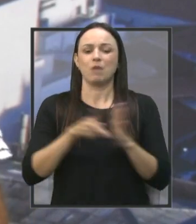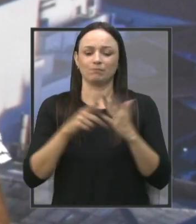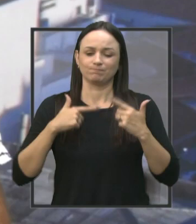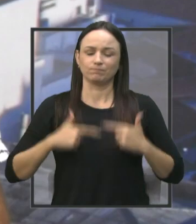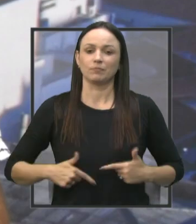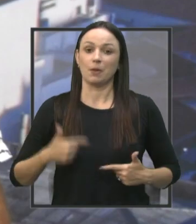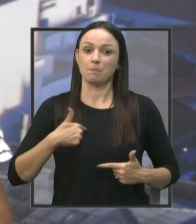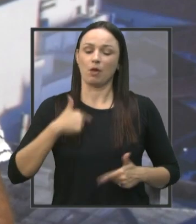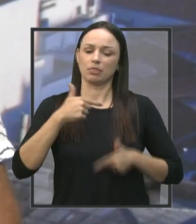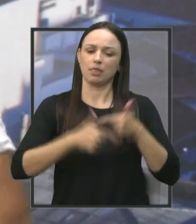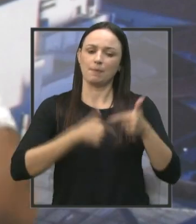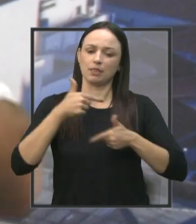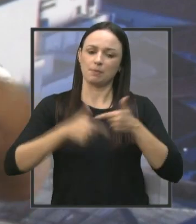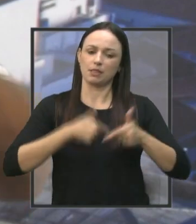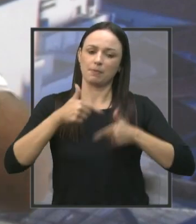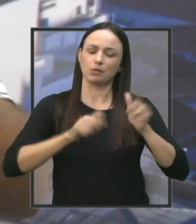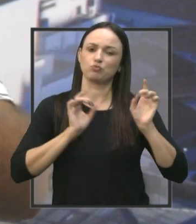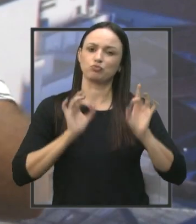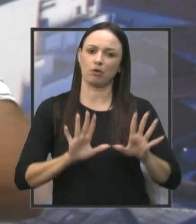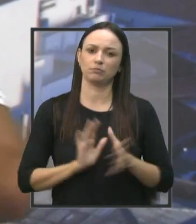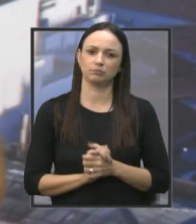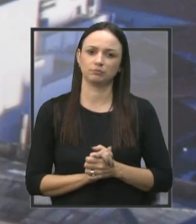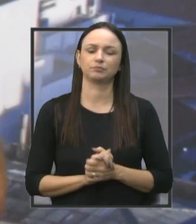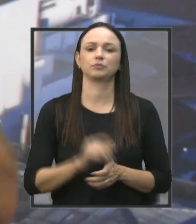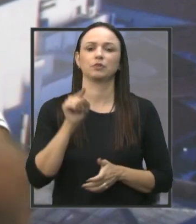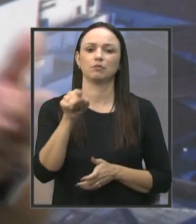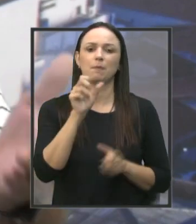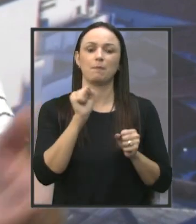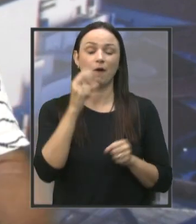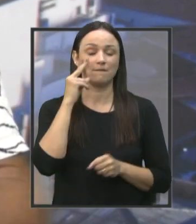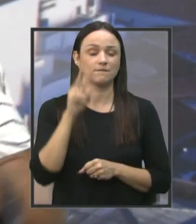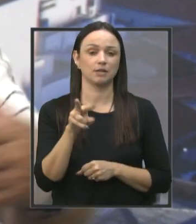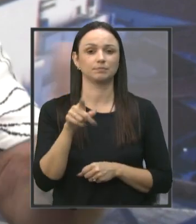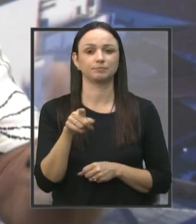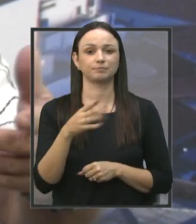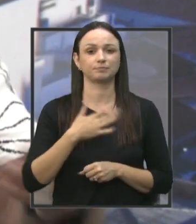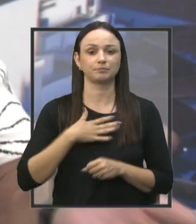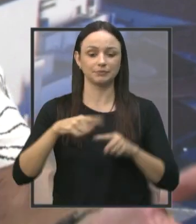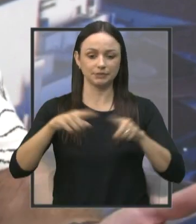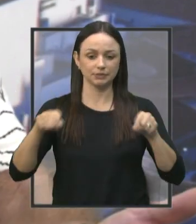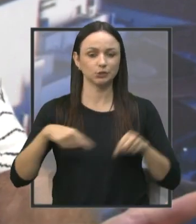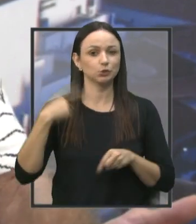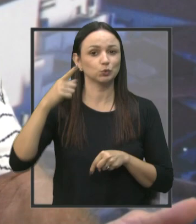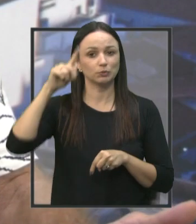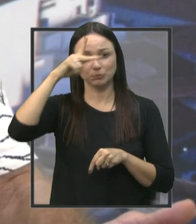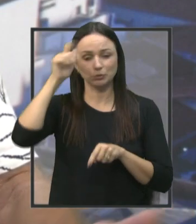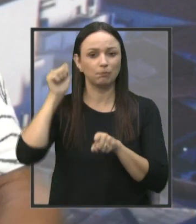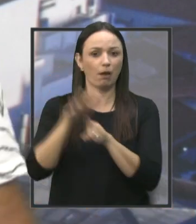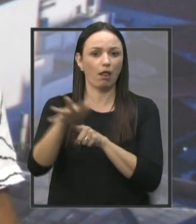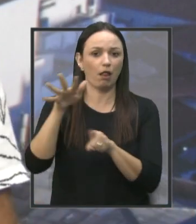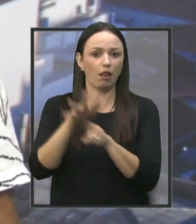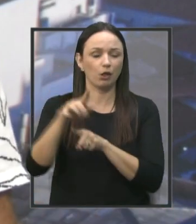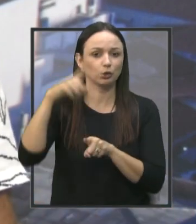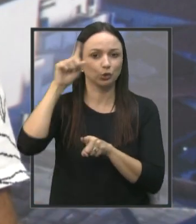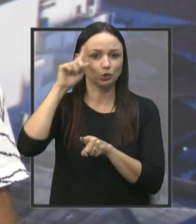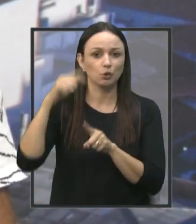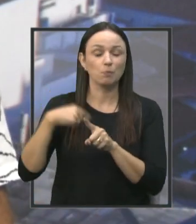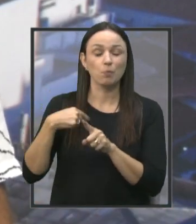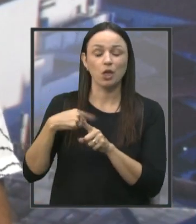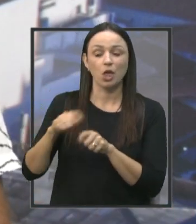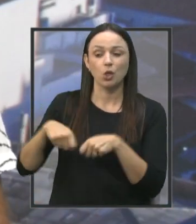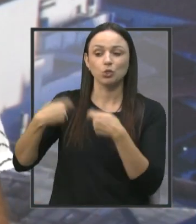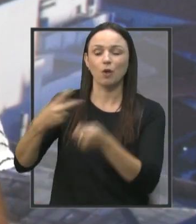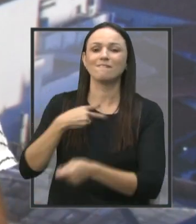meu perfil é trabalhar, trabalhar e trabalhar. Como vocês podem ver, meu gabinete é lotado todo dia, por quê? Eu dou voz à